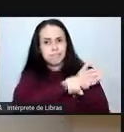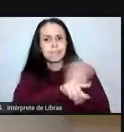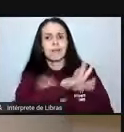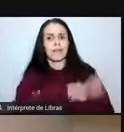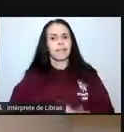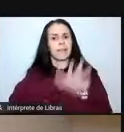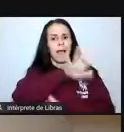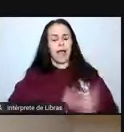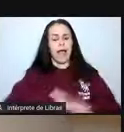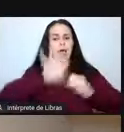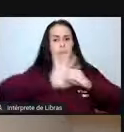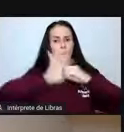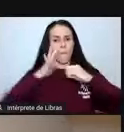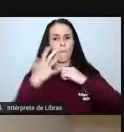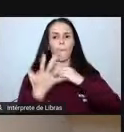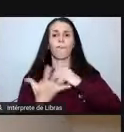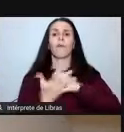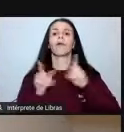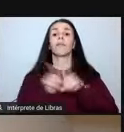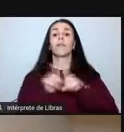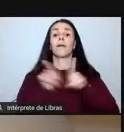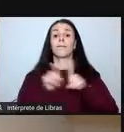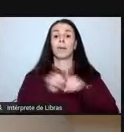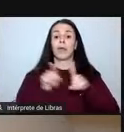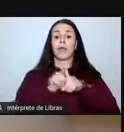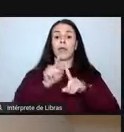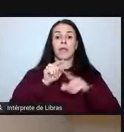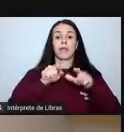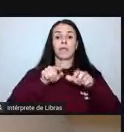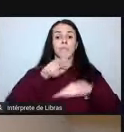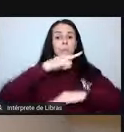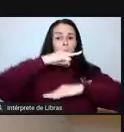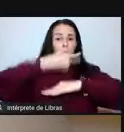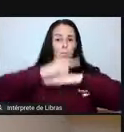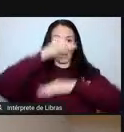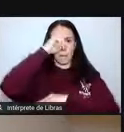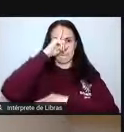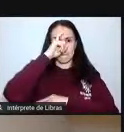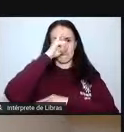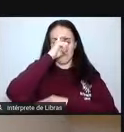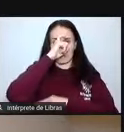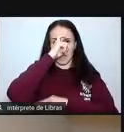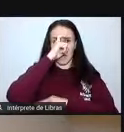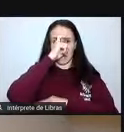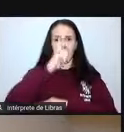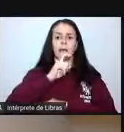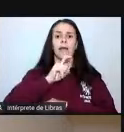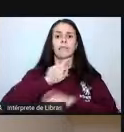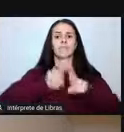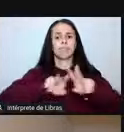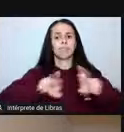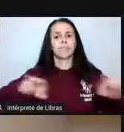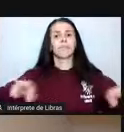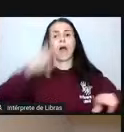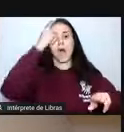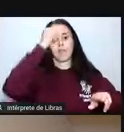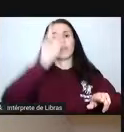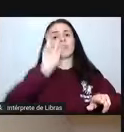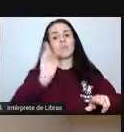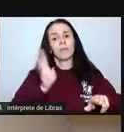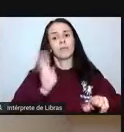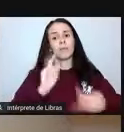coronavírus, leitos disponíveis também. Então, a universidade como um todo vem fazendo seu papel e cada vez mais,